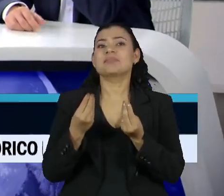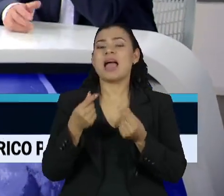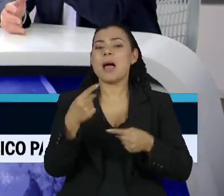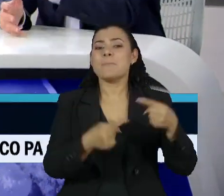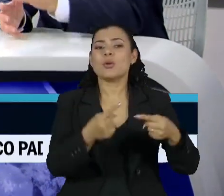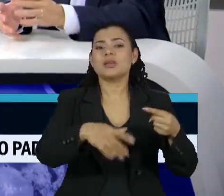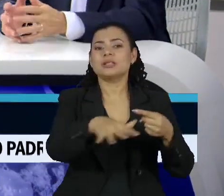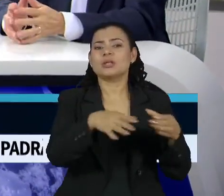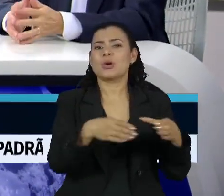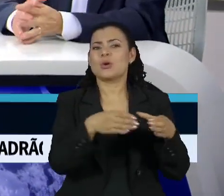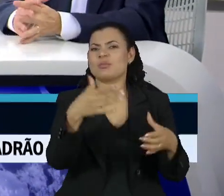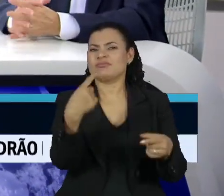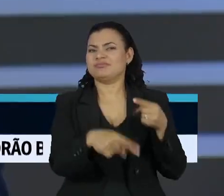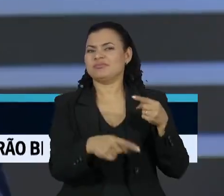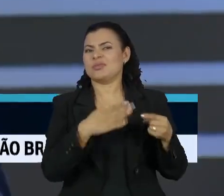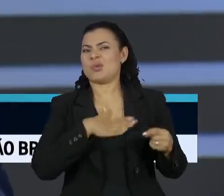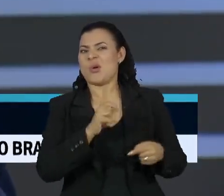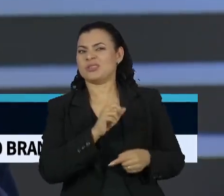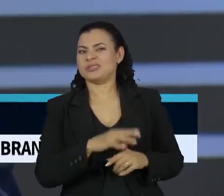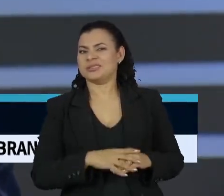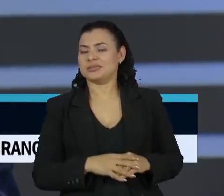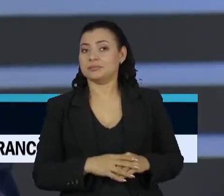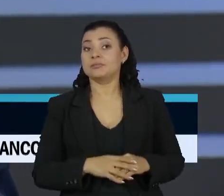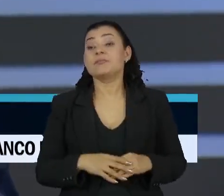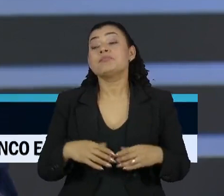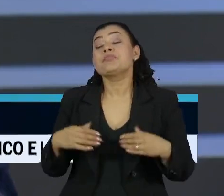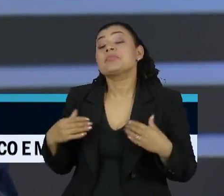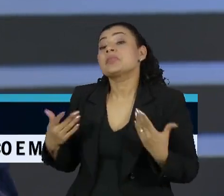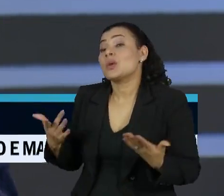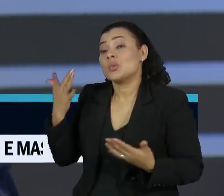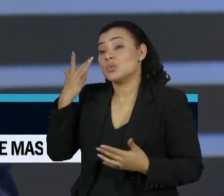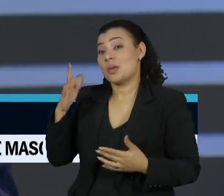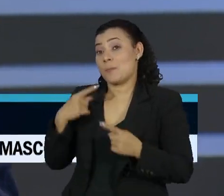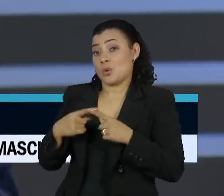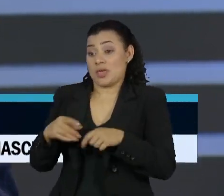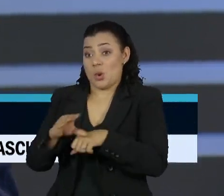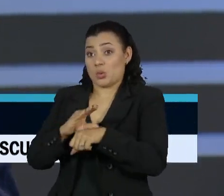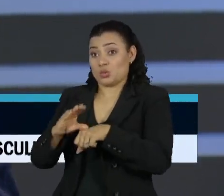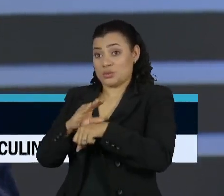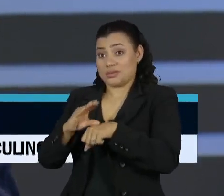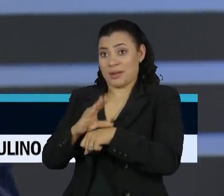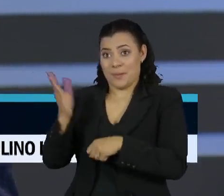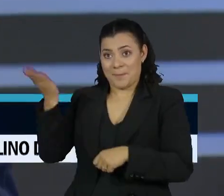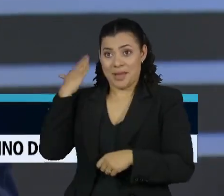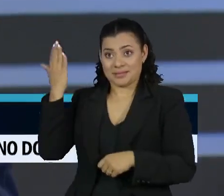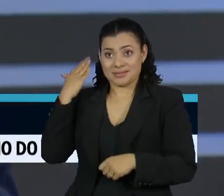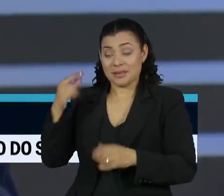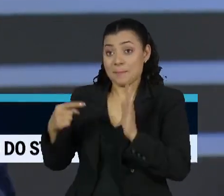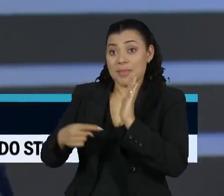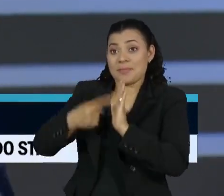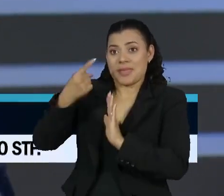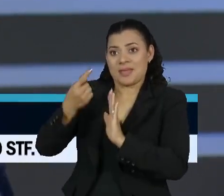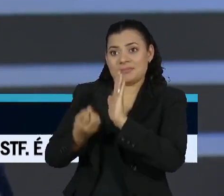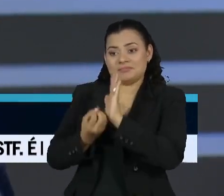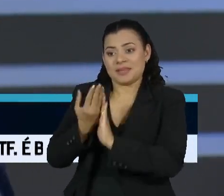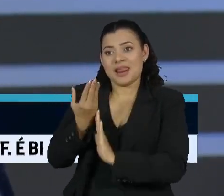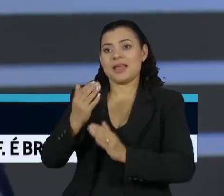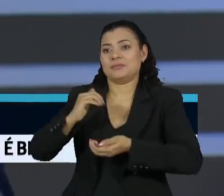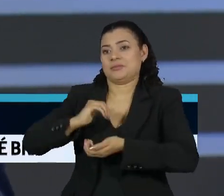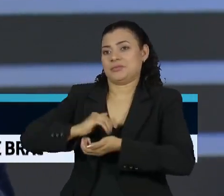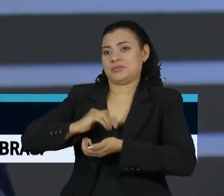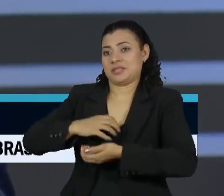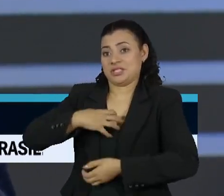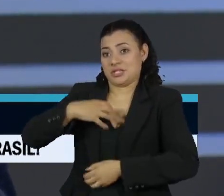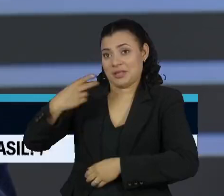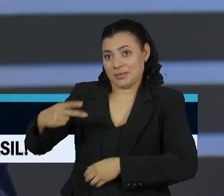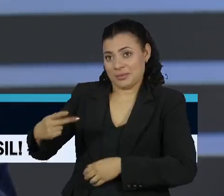política? Não sei, porque a Constituição, desde a primeira republicana, quando foi o Enquerado Supremo com esse formato, com